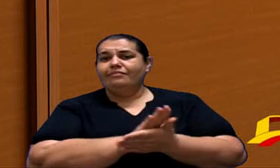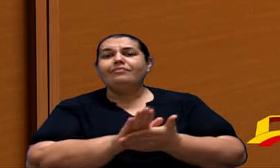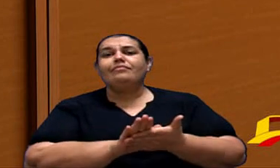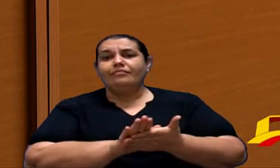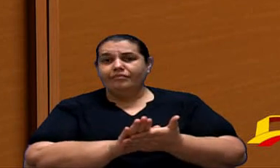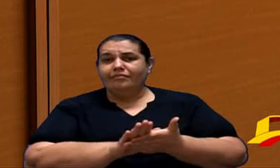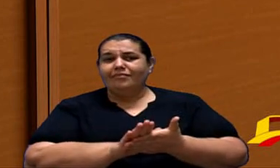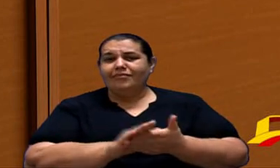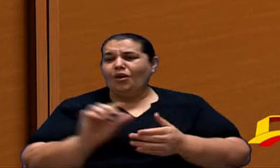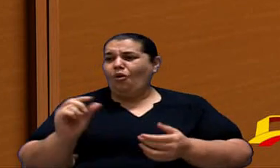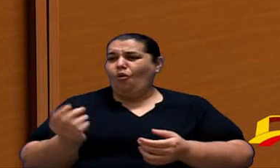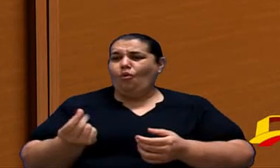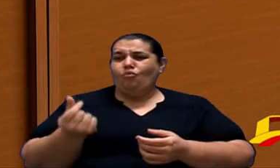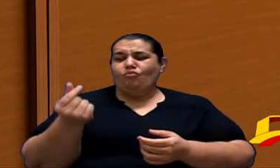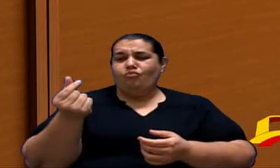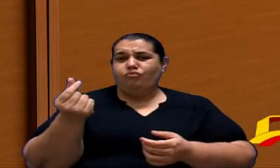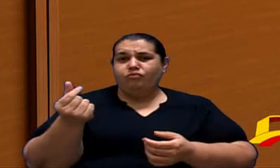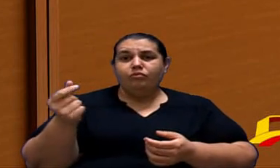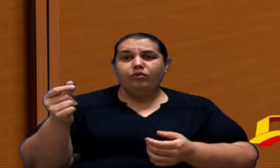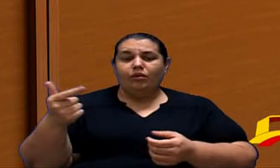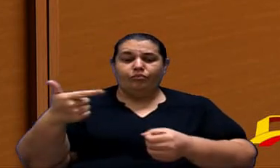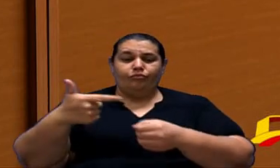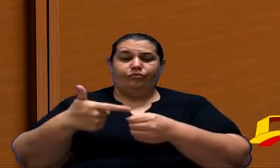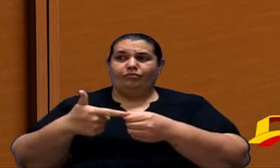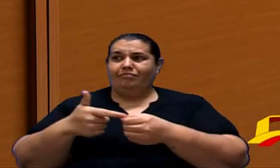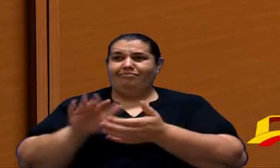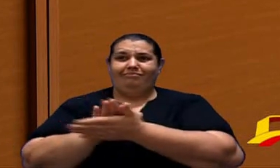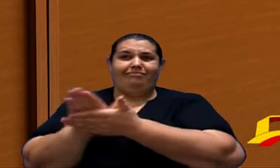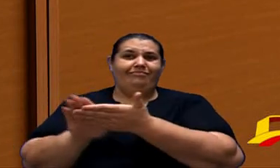não alteraria quase nada o valor do combustível.